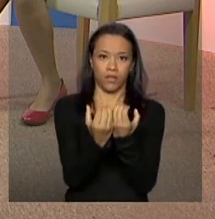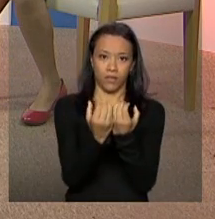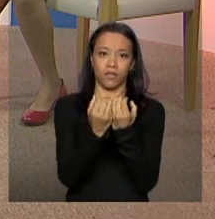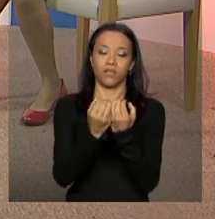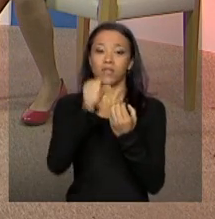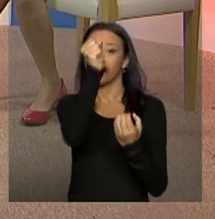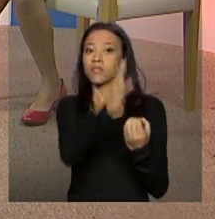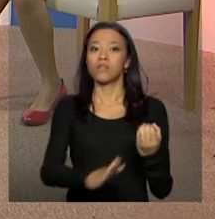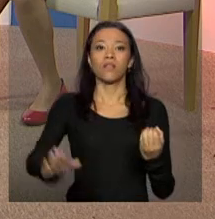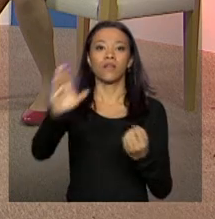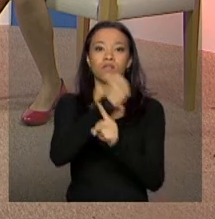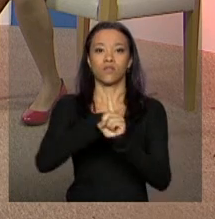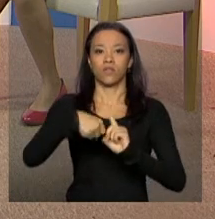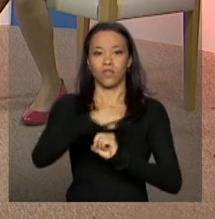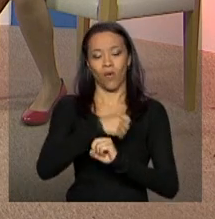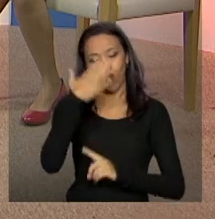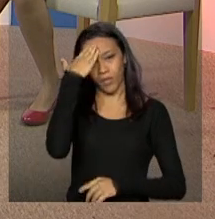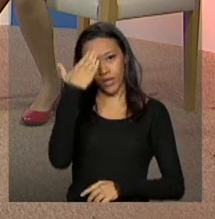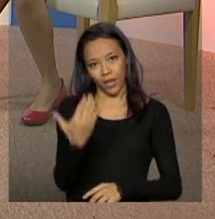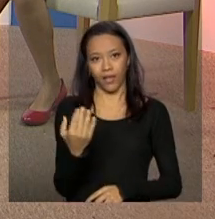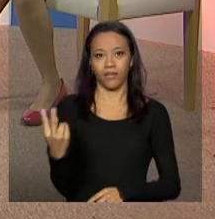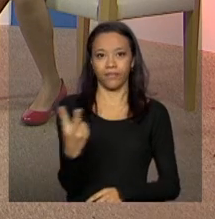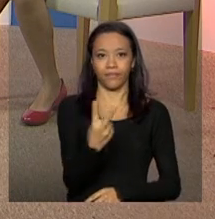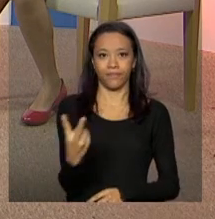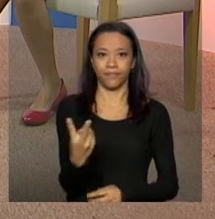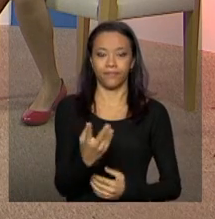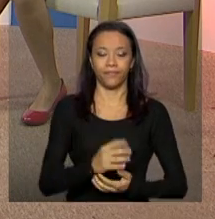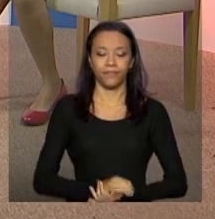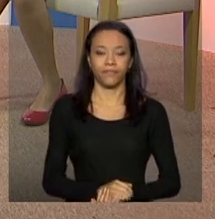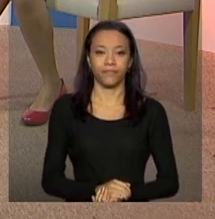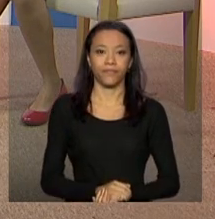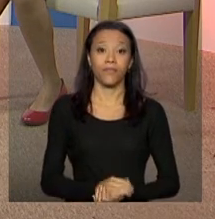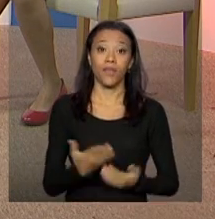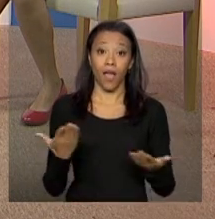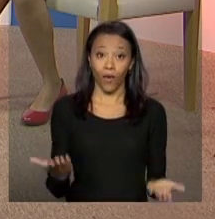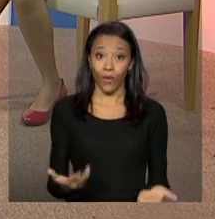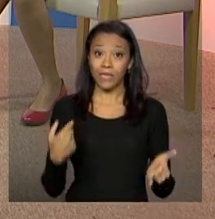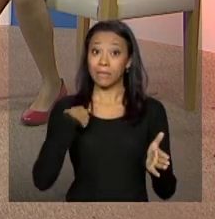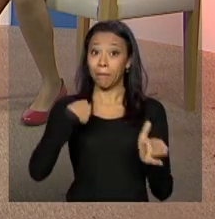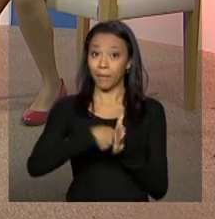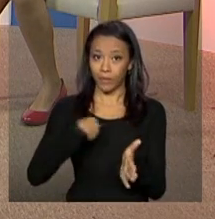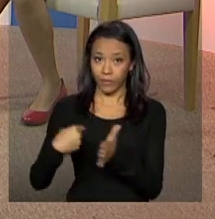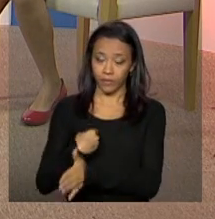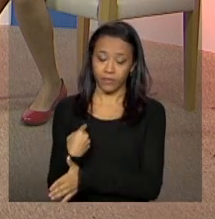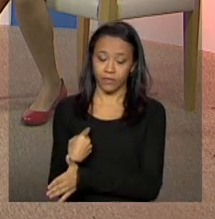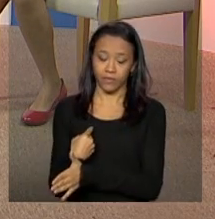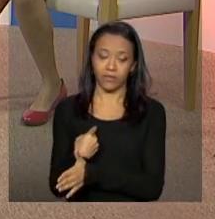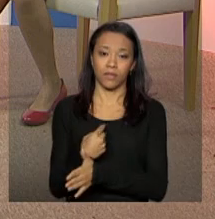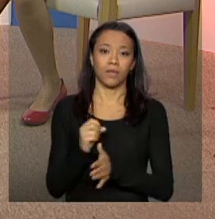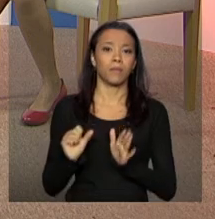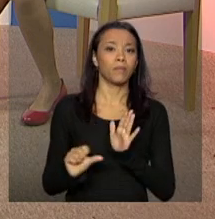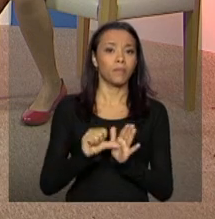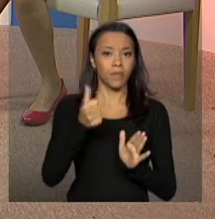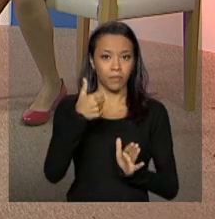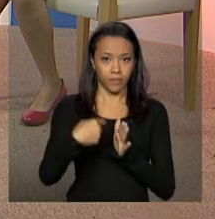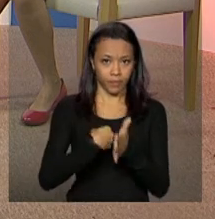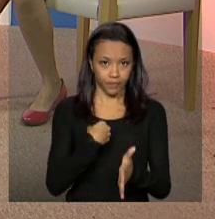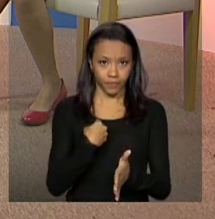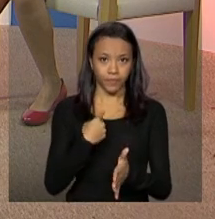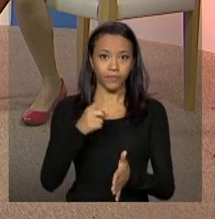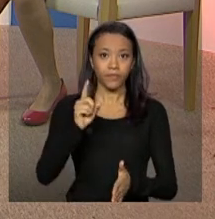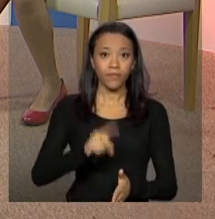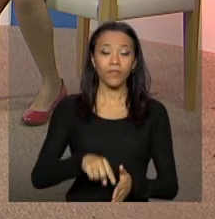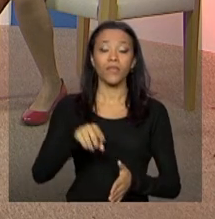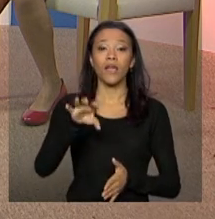Obrigada novamente os dois por estarem aqui conosco. Então, vamos às perguntas. Primeira pergunta, vinda da